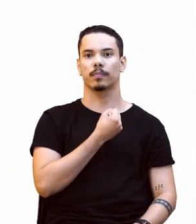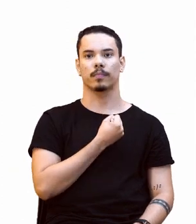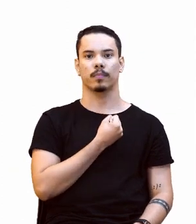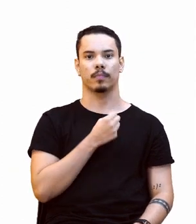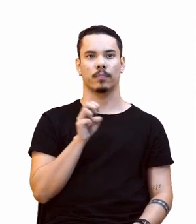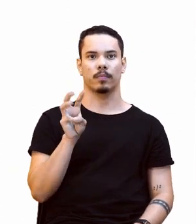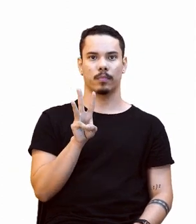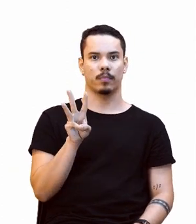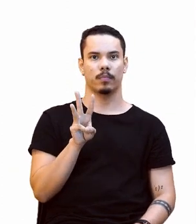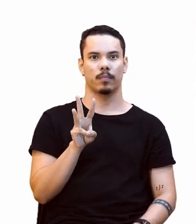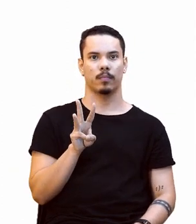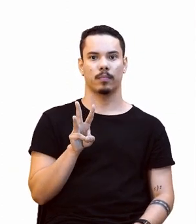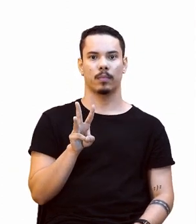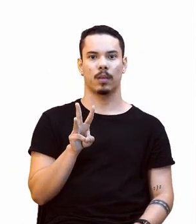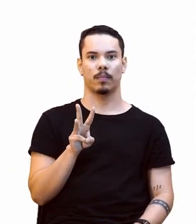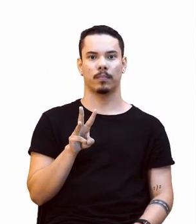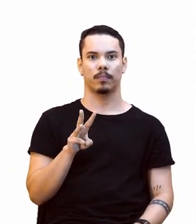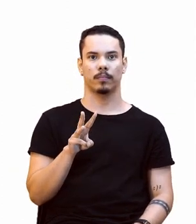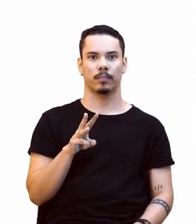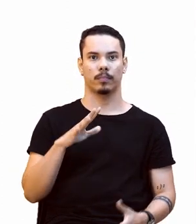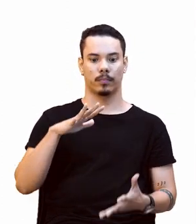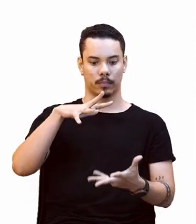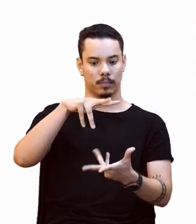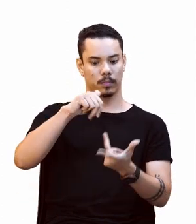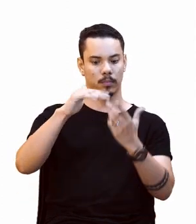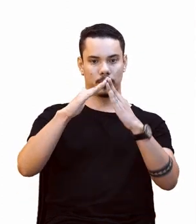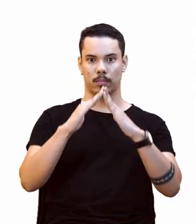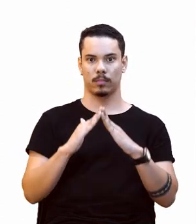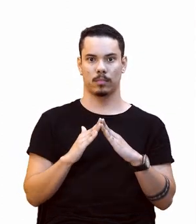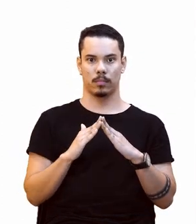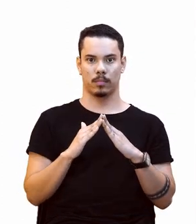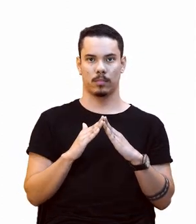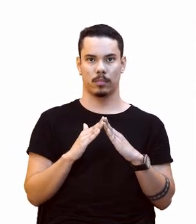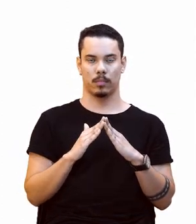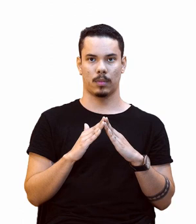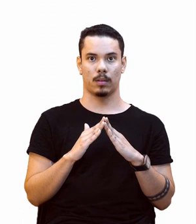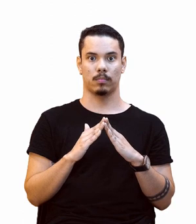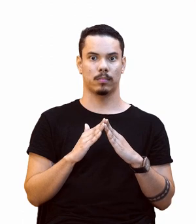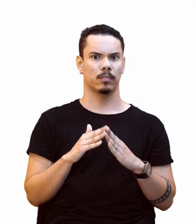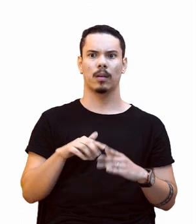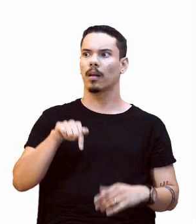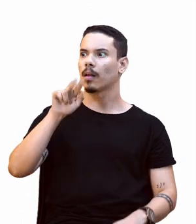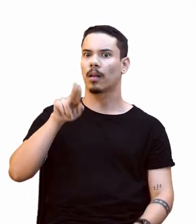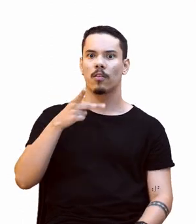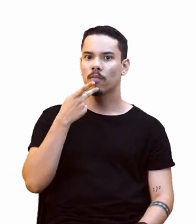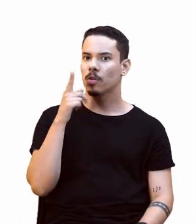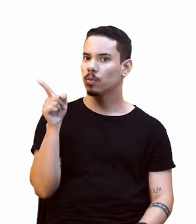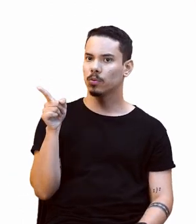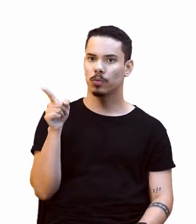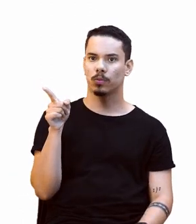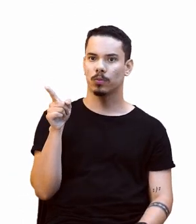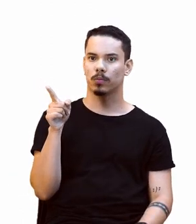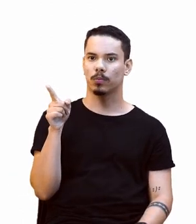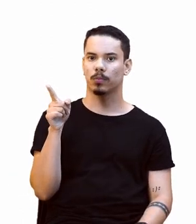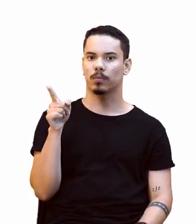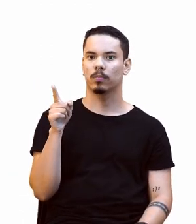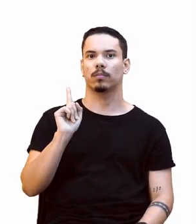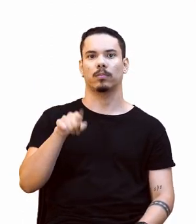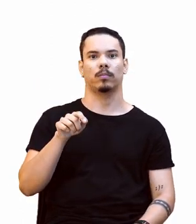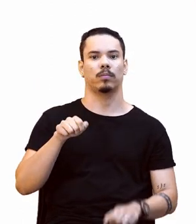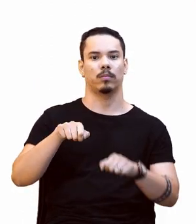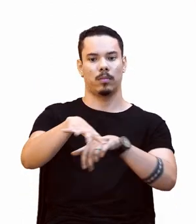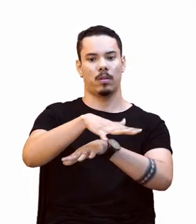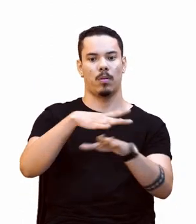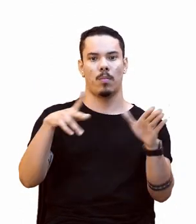A terra, nossa morada, quem falou isso? Vamos lá. É a extensão de nossa